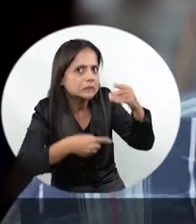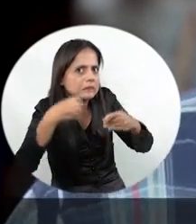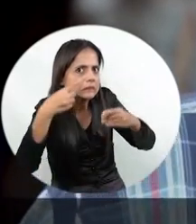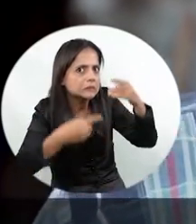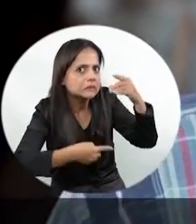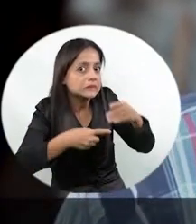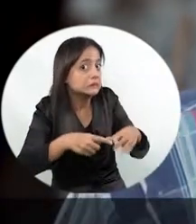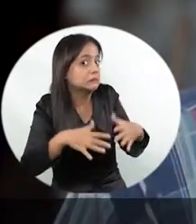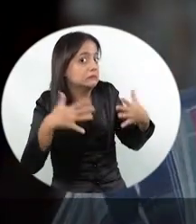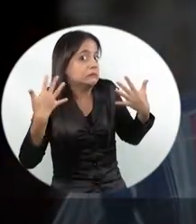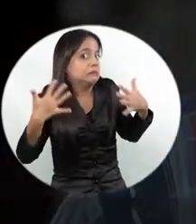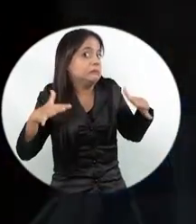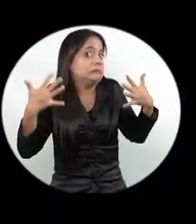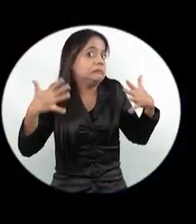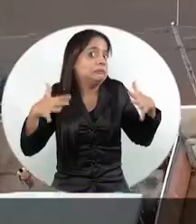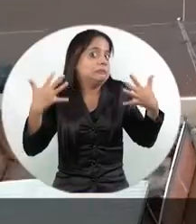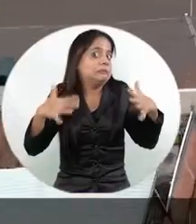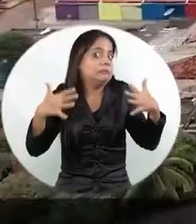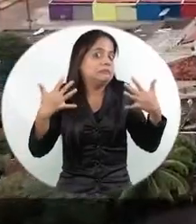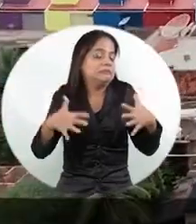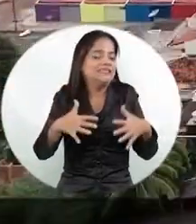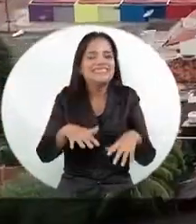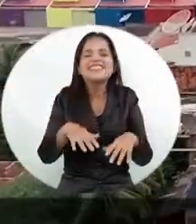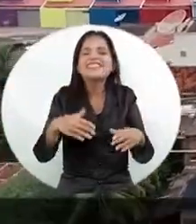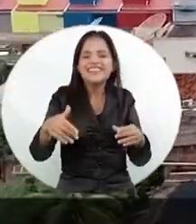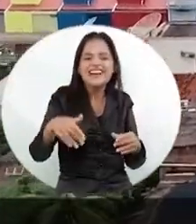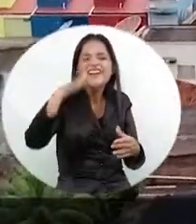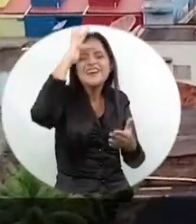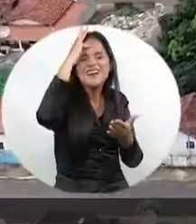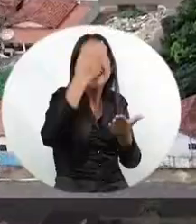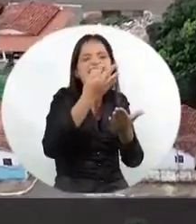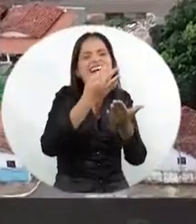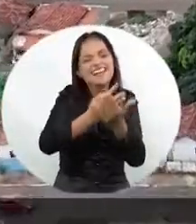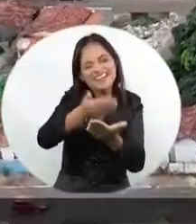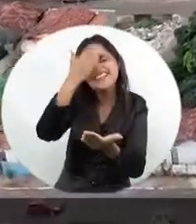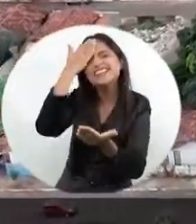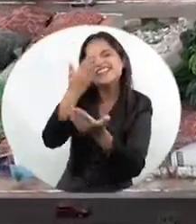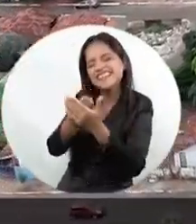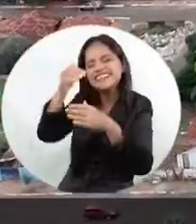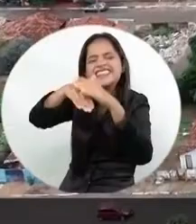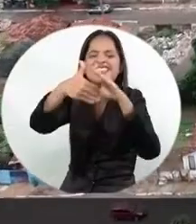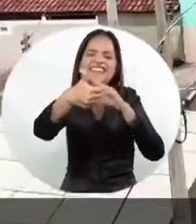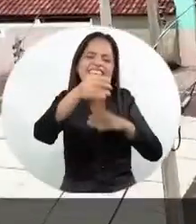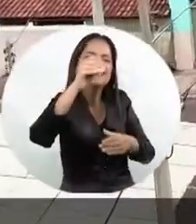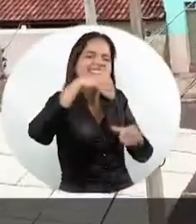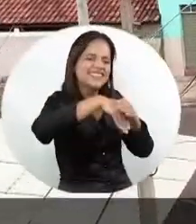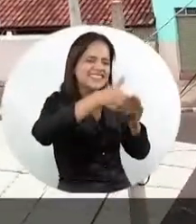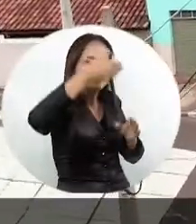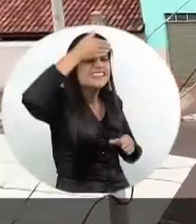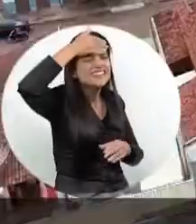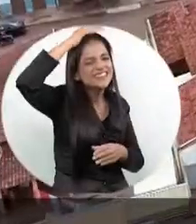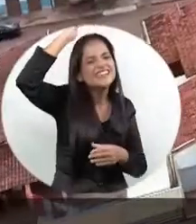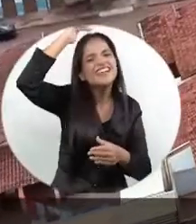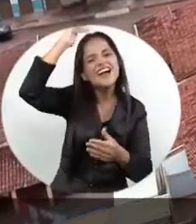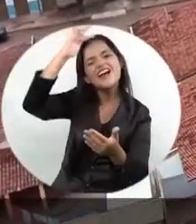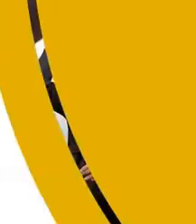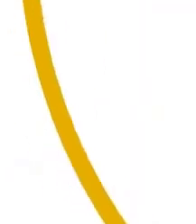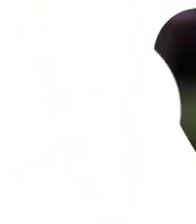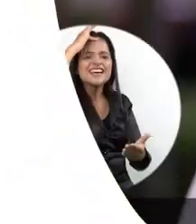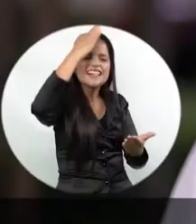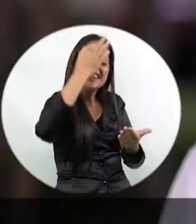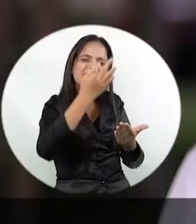conhece. Aonde a fumaça tem fogo. Vem! Confé e confiança! Voto no 10! Voto no Zé!